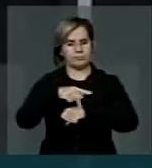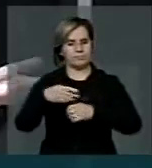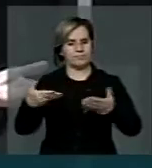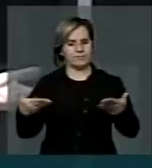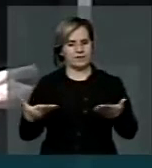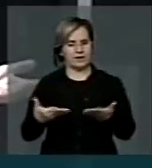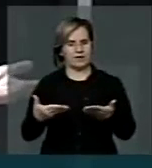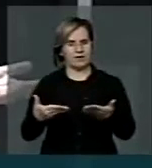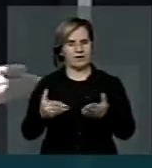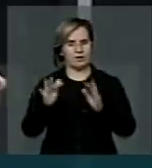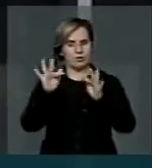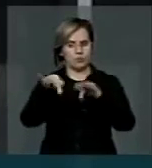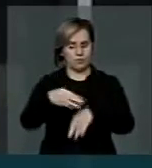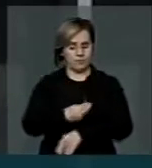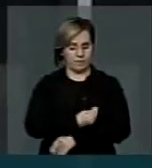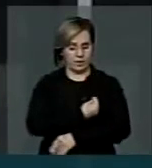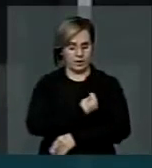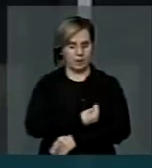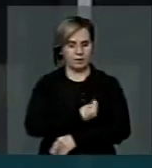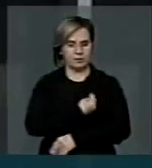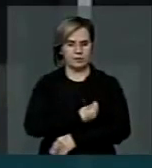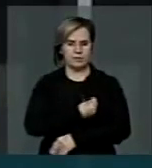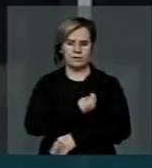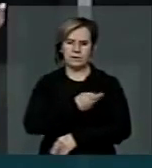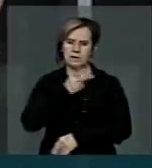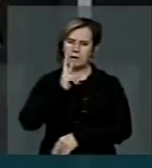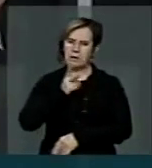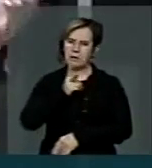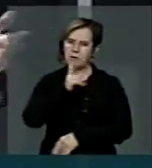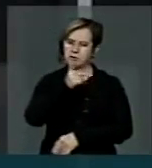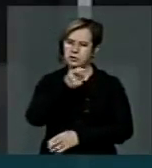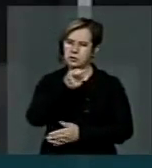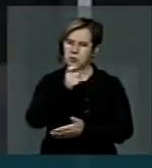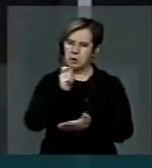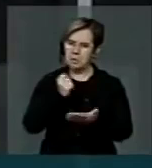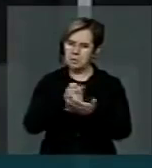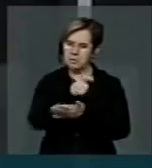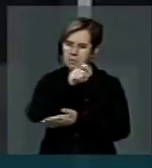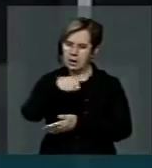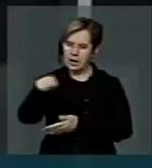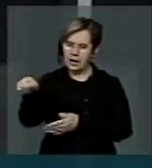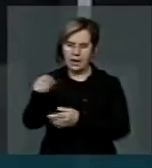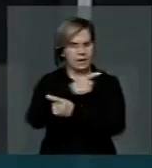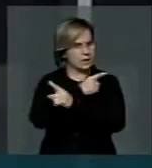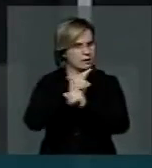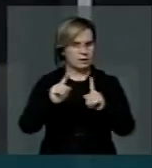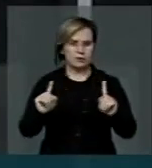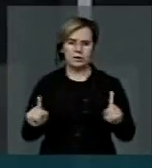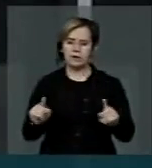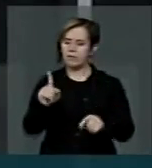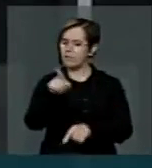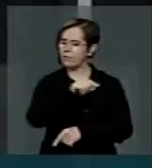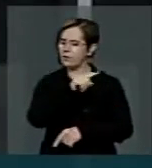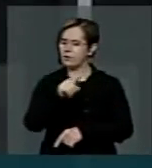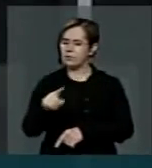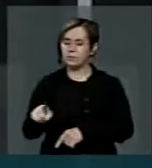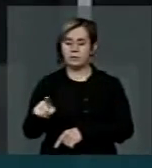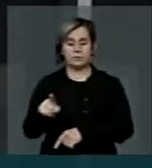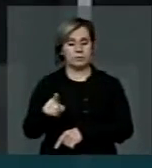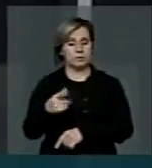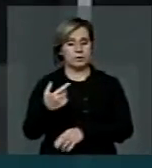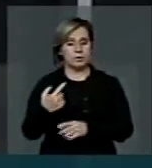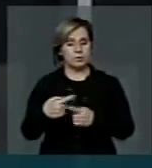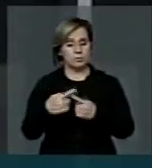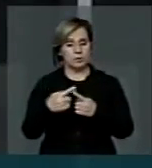final da sua vida, ainda ficam a ser cobrados, não só o INSS,